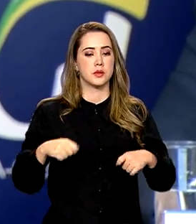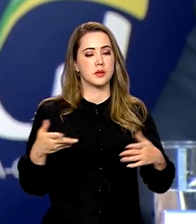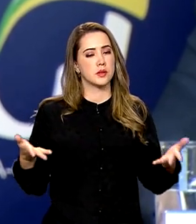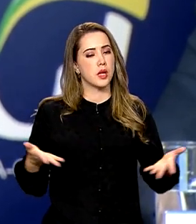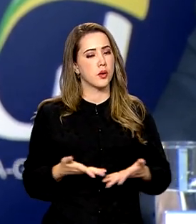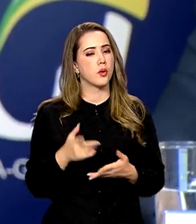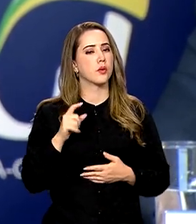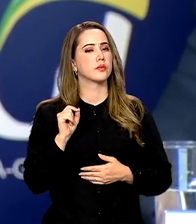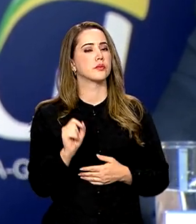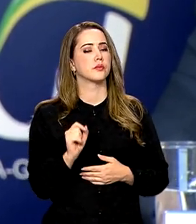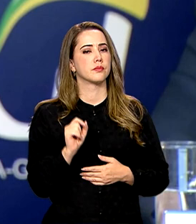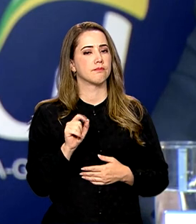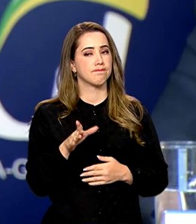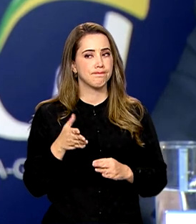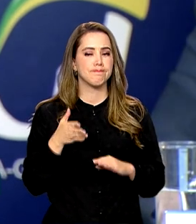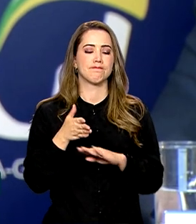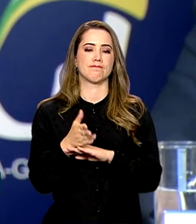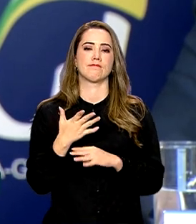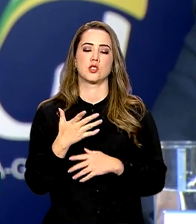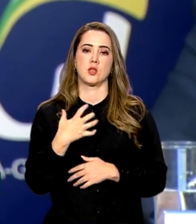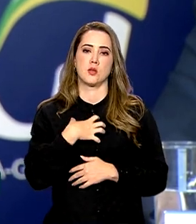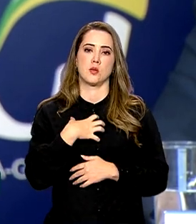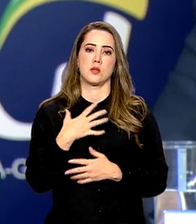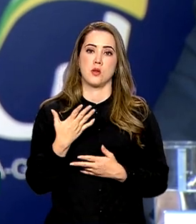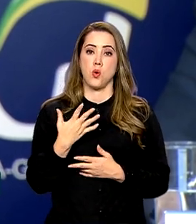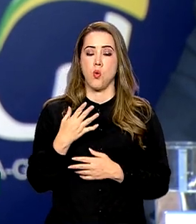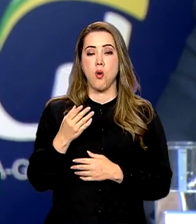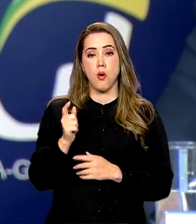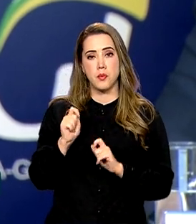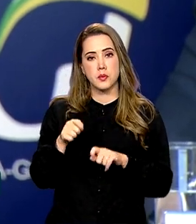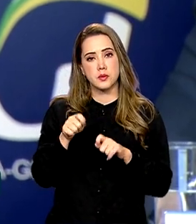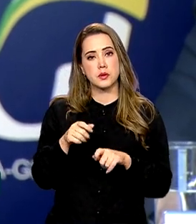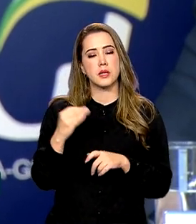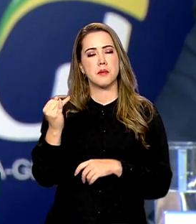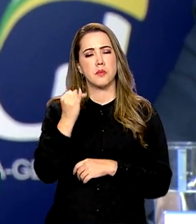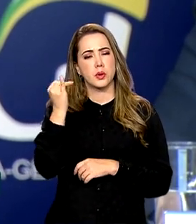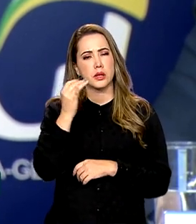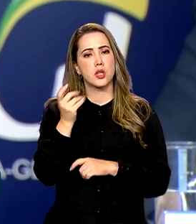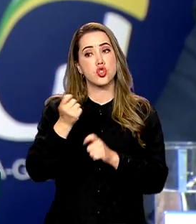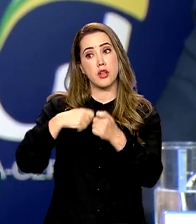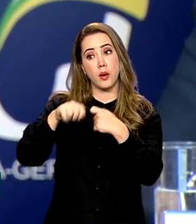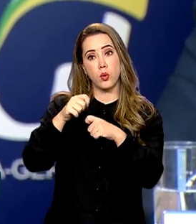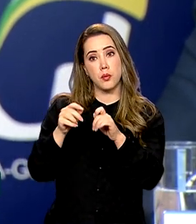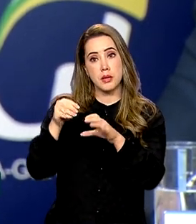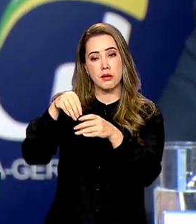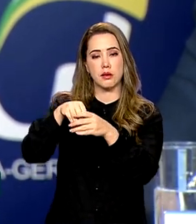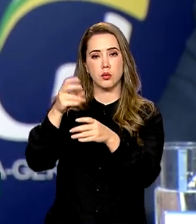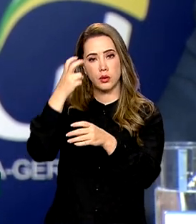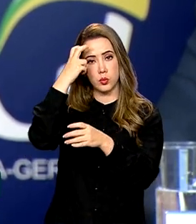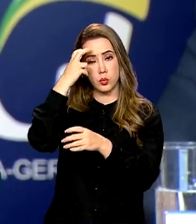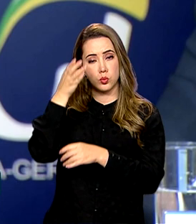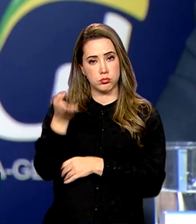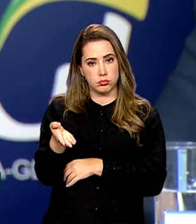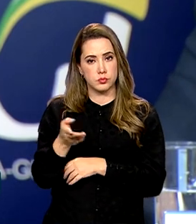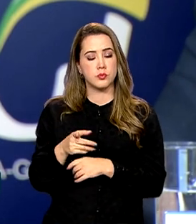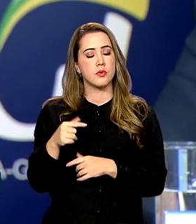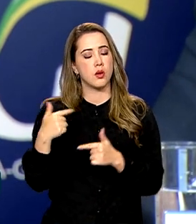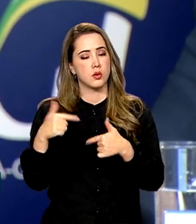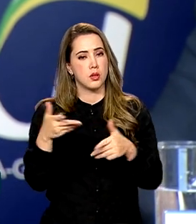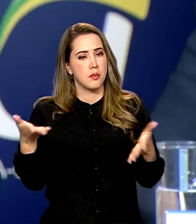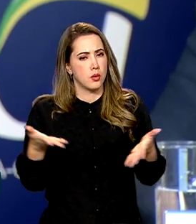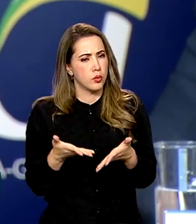realmente acessar é o potencial econômico da cultura. Então, essa ação que se inaugura hoje aqui e que eu faço